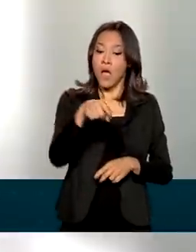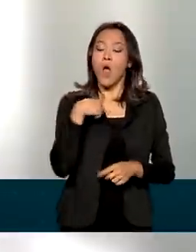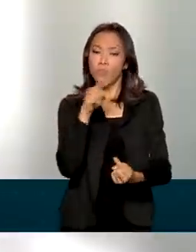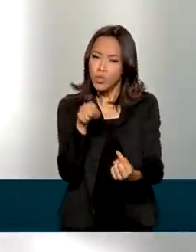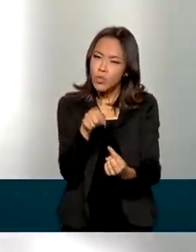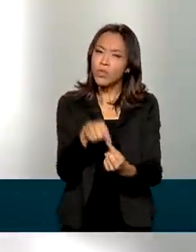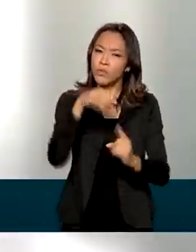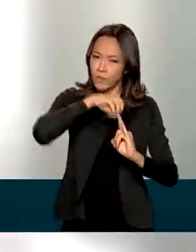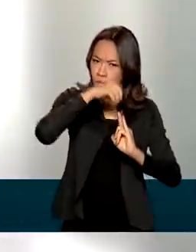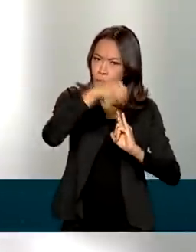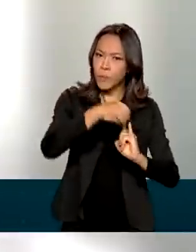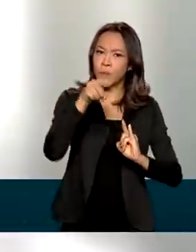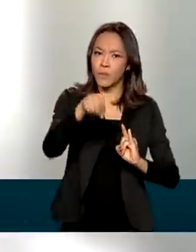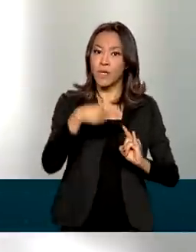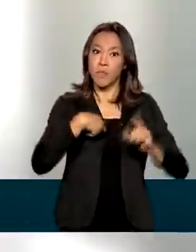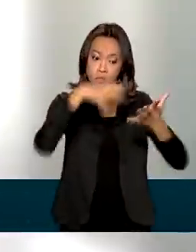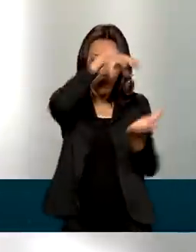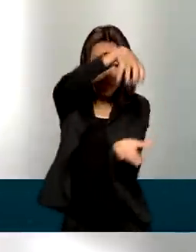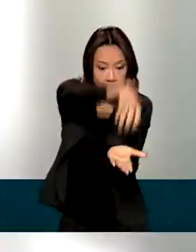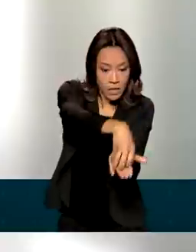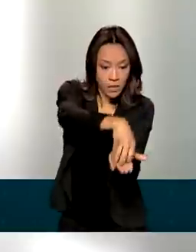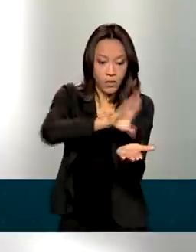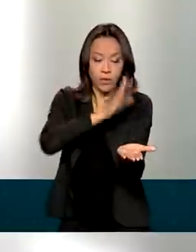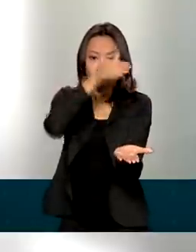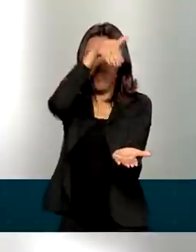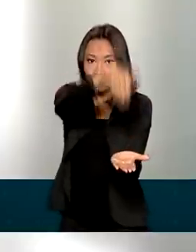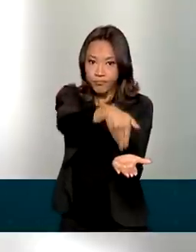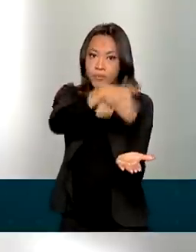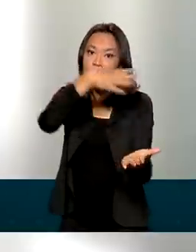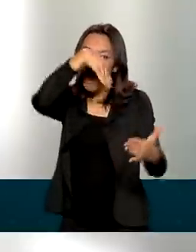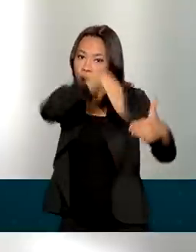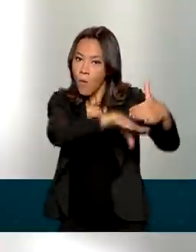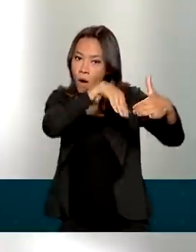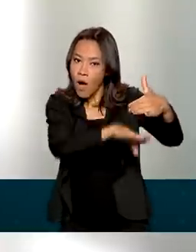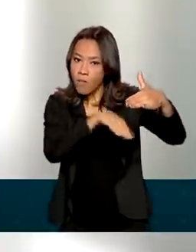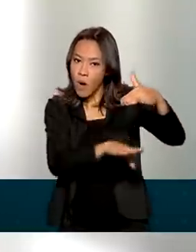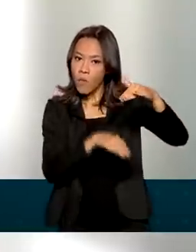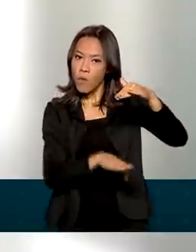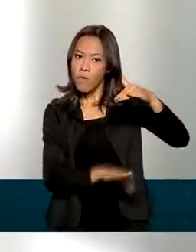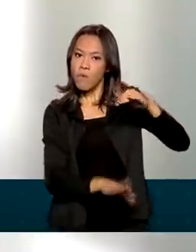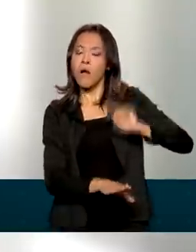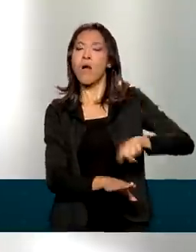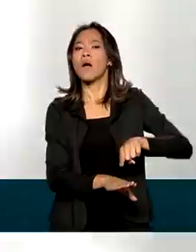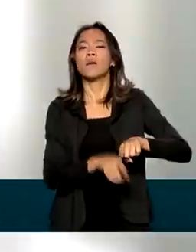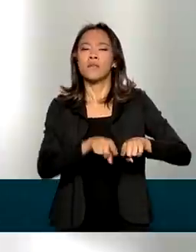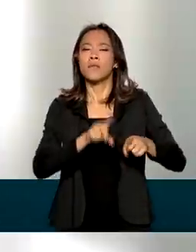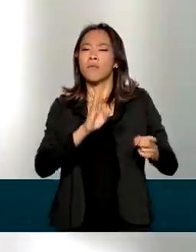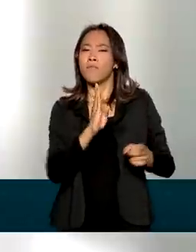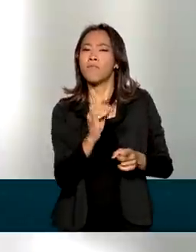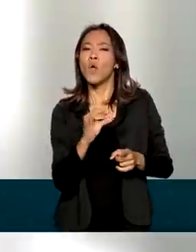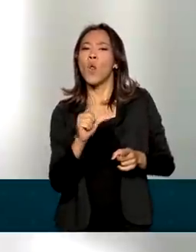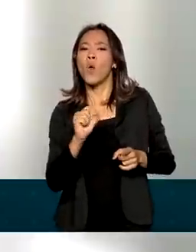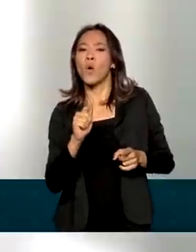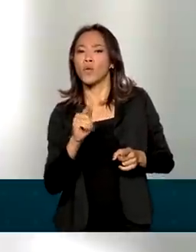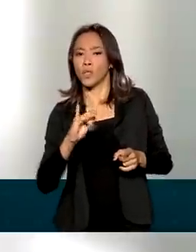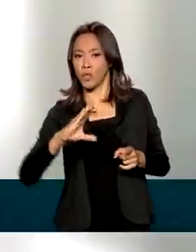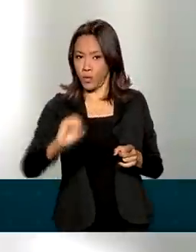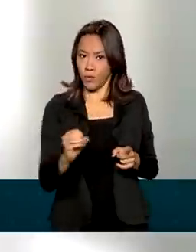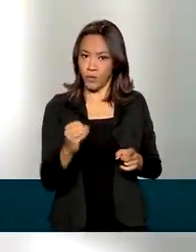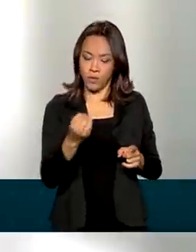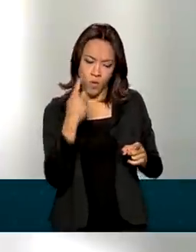ter uma estrutura chamada de Centro de Recursos Biológicos, que é um grande repositório de material biológico caracterizados,